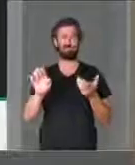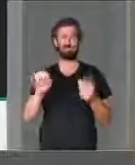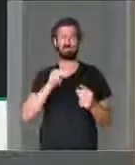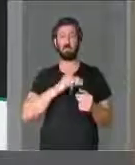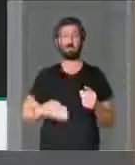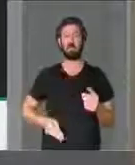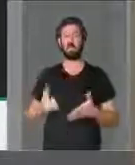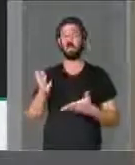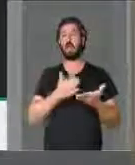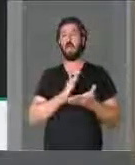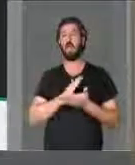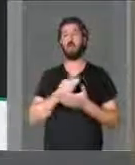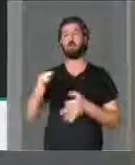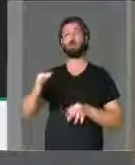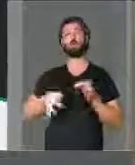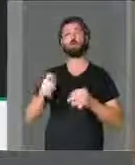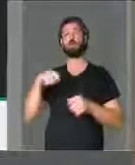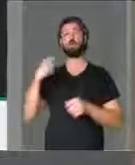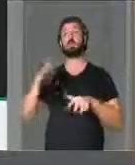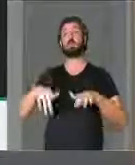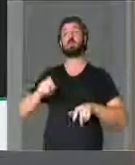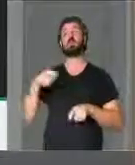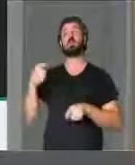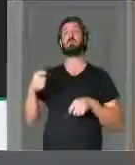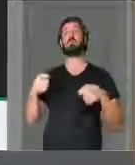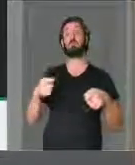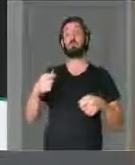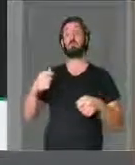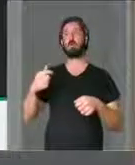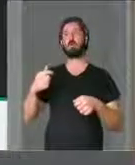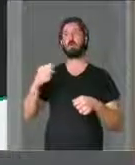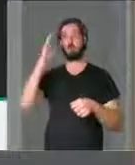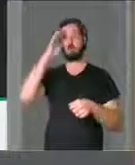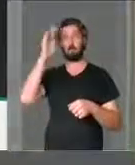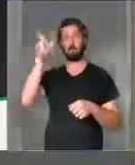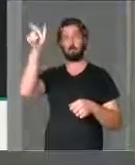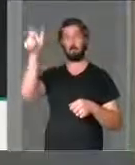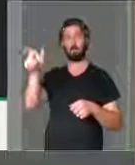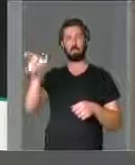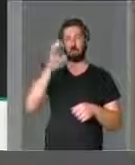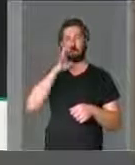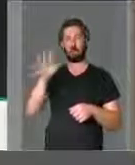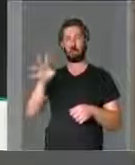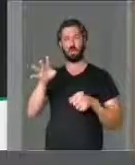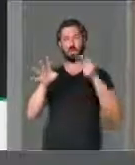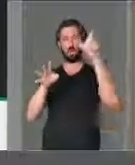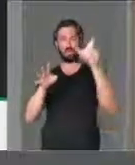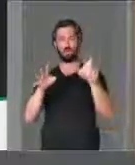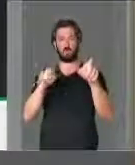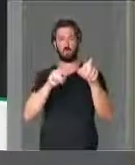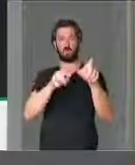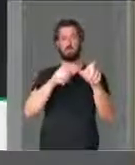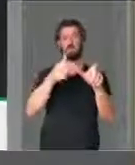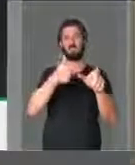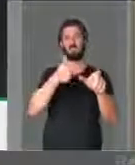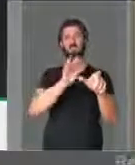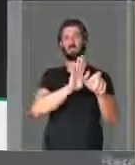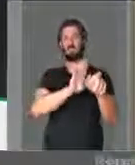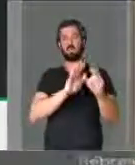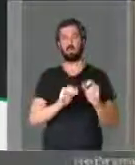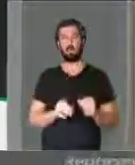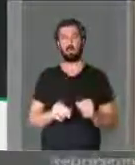ministros que julgam mais de acordo com quem ele considera o principal acusado ou réu do que